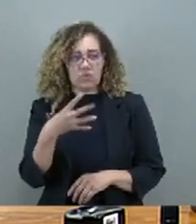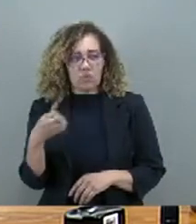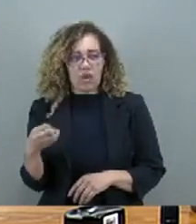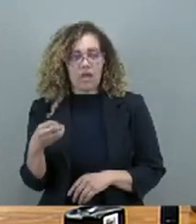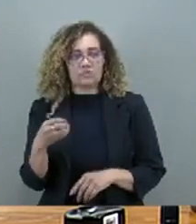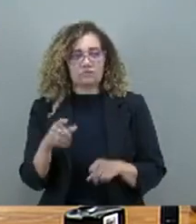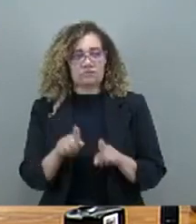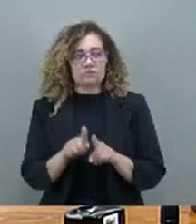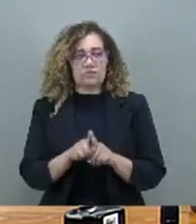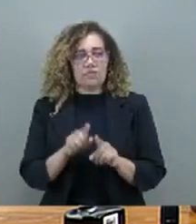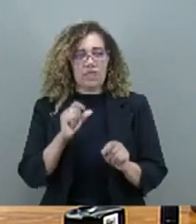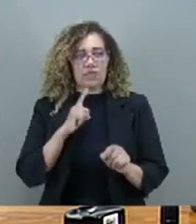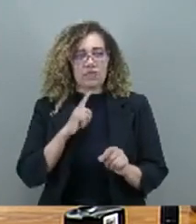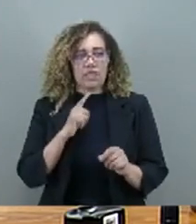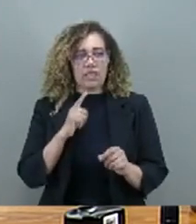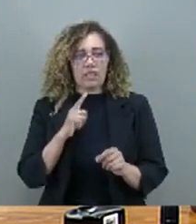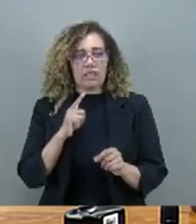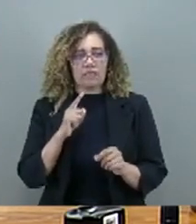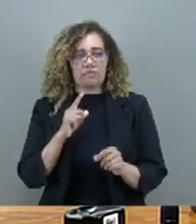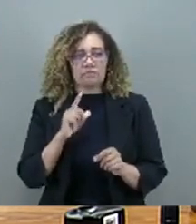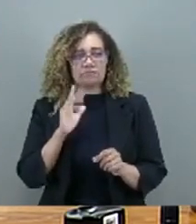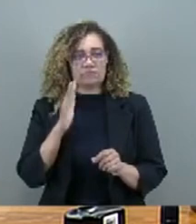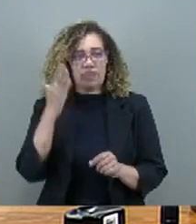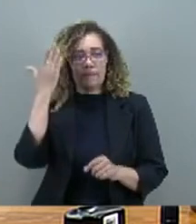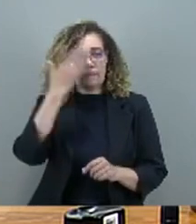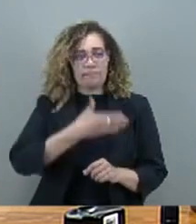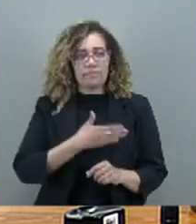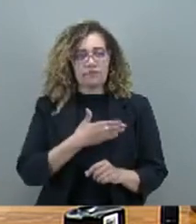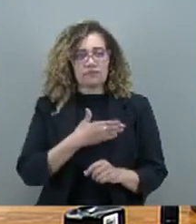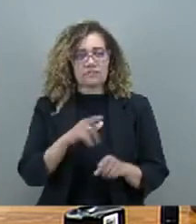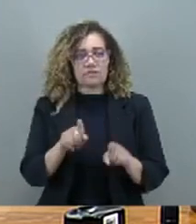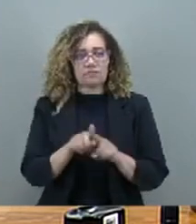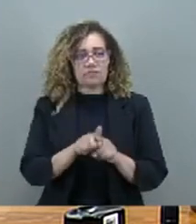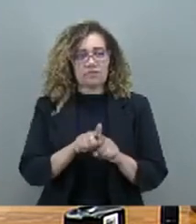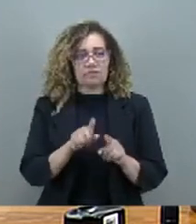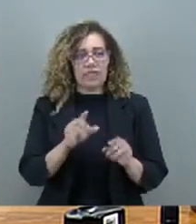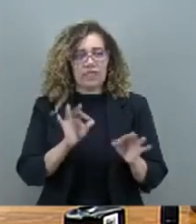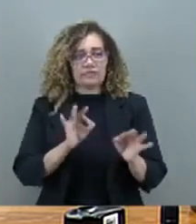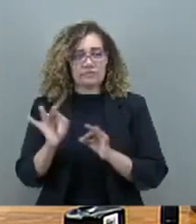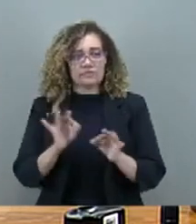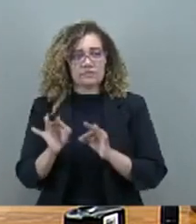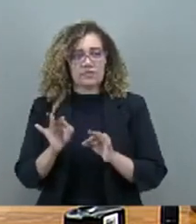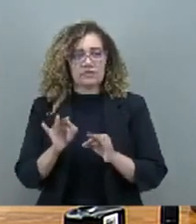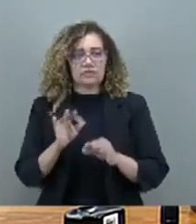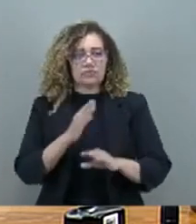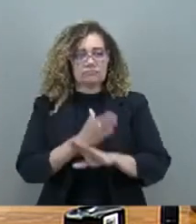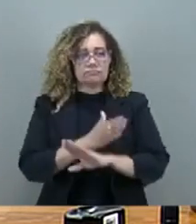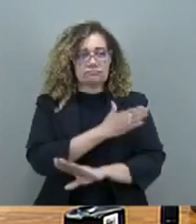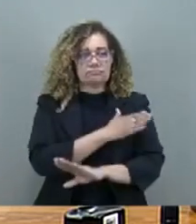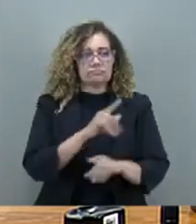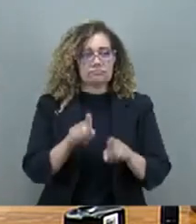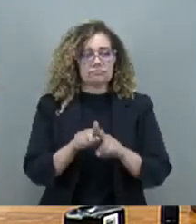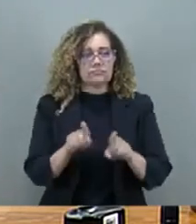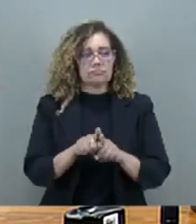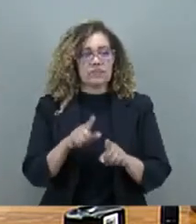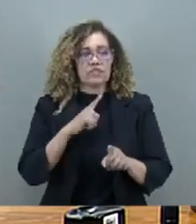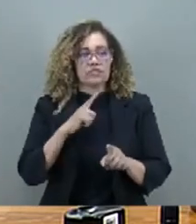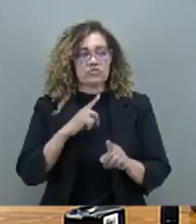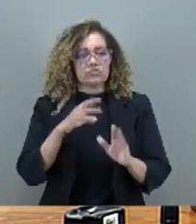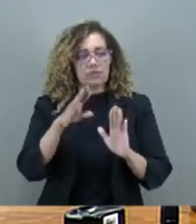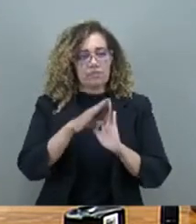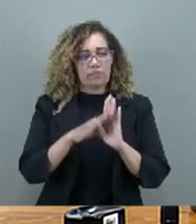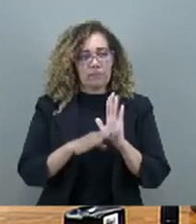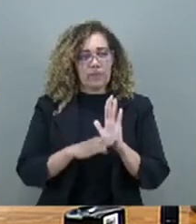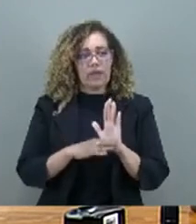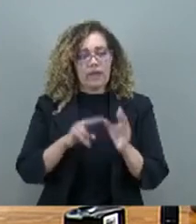que é a comprovação do implemento do requisito temporal para a progressão de regime pode ser